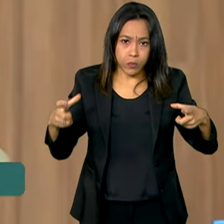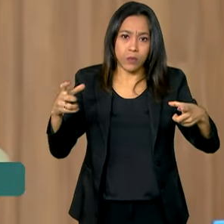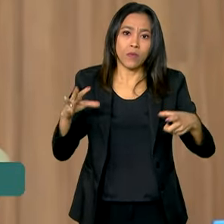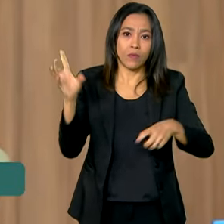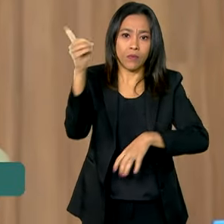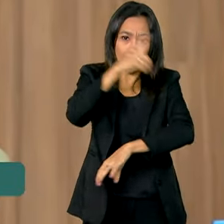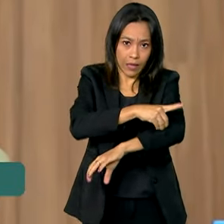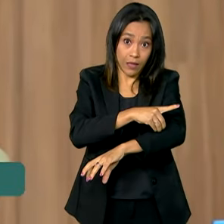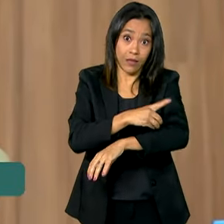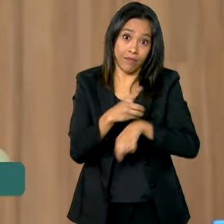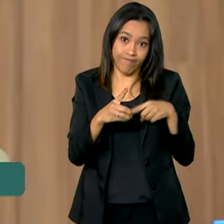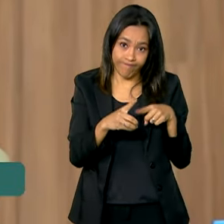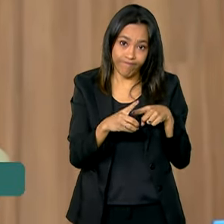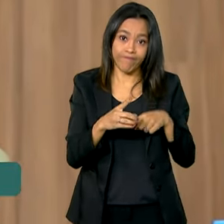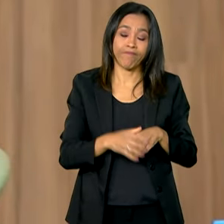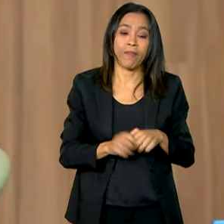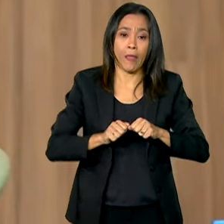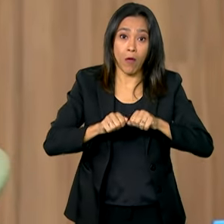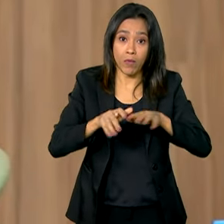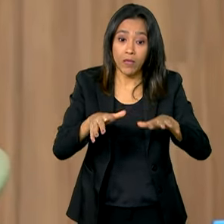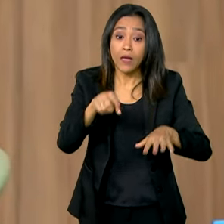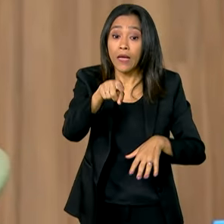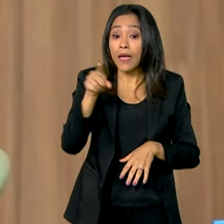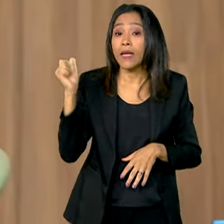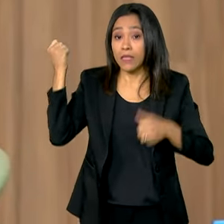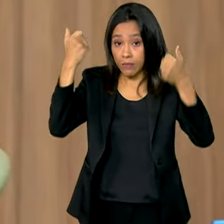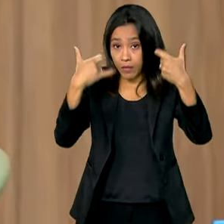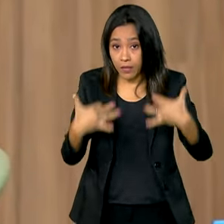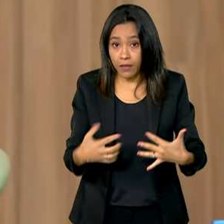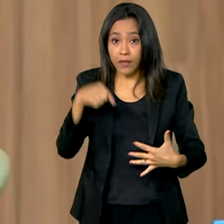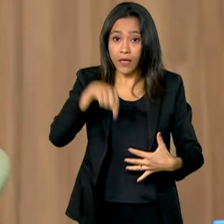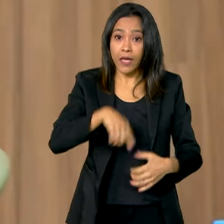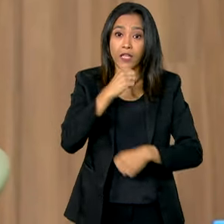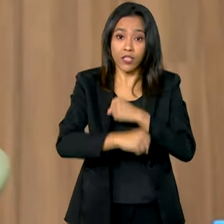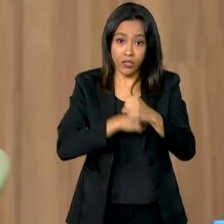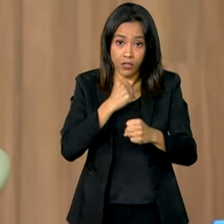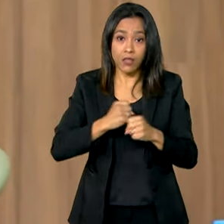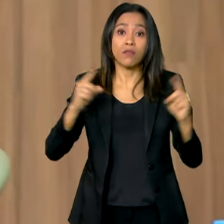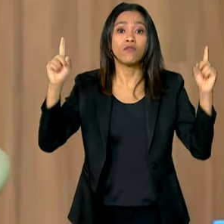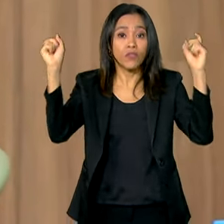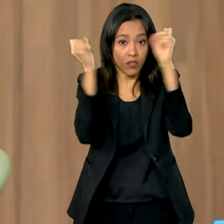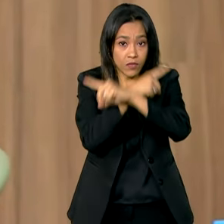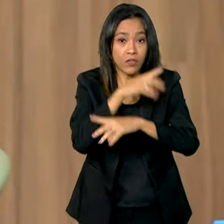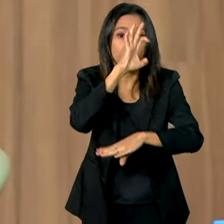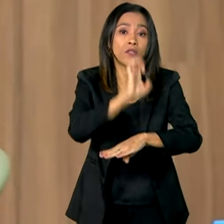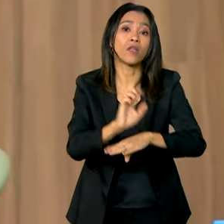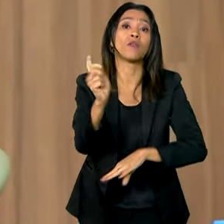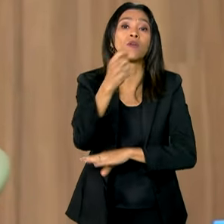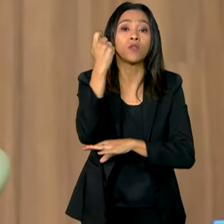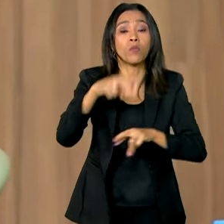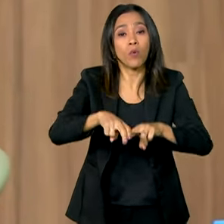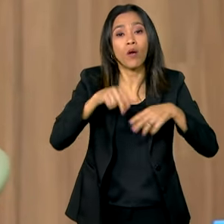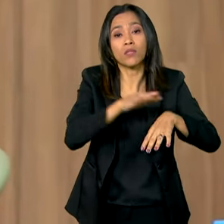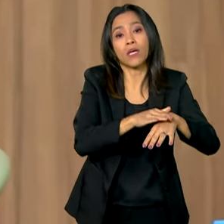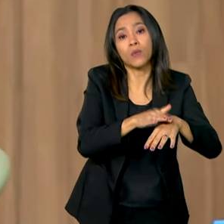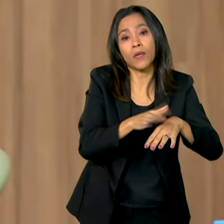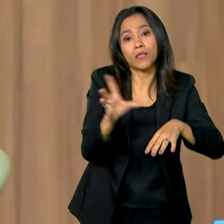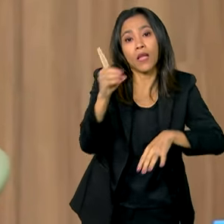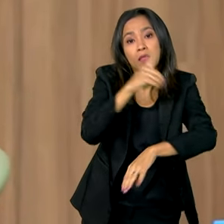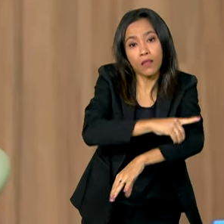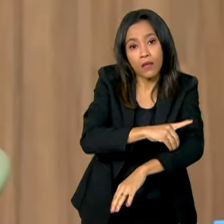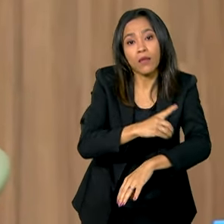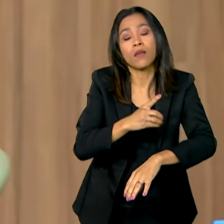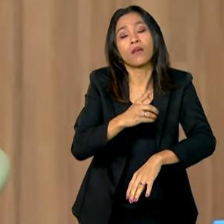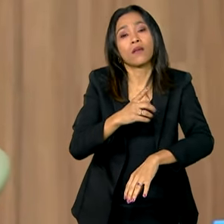Este ano tem sido um ano bastante complicado para o Rio Grande do Sul e também na questão da dengue, principalmente com o